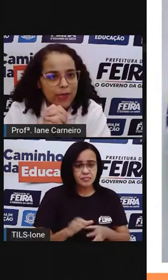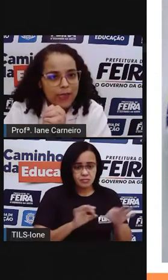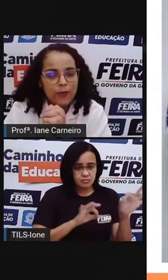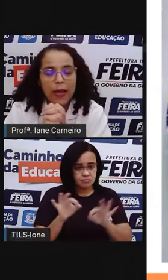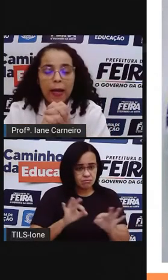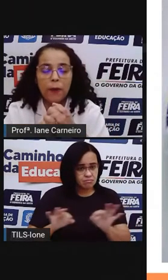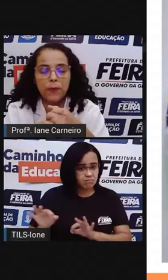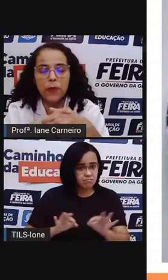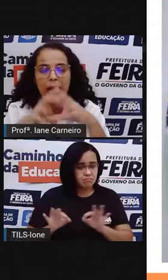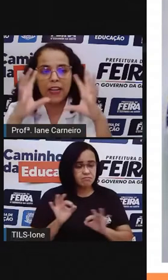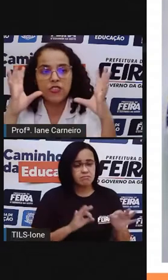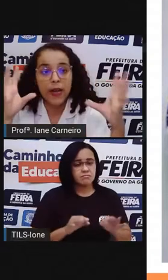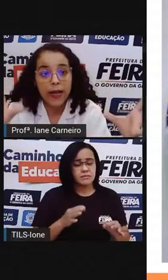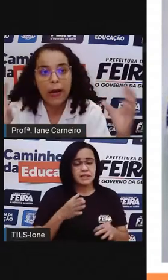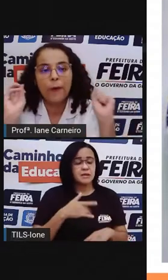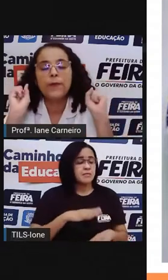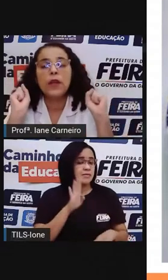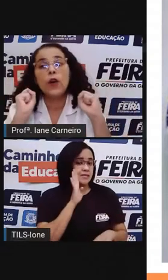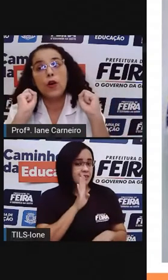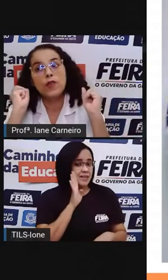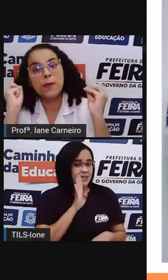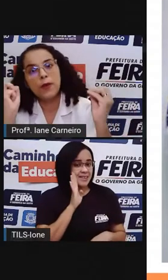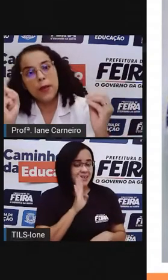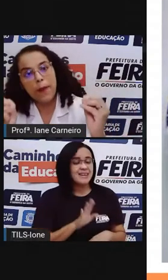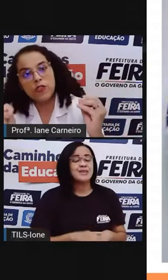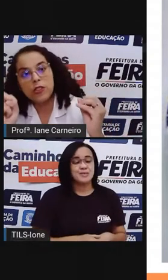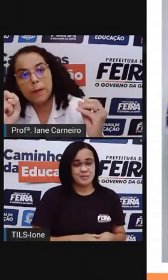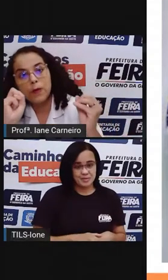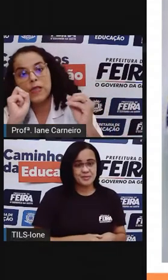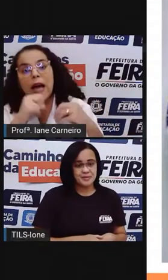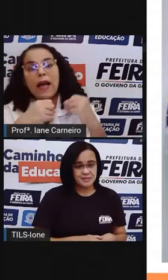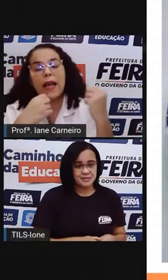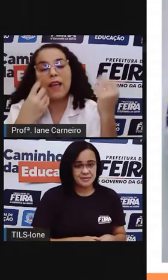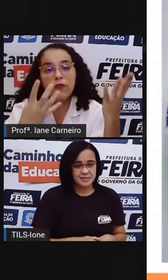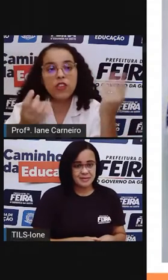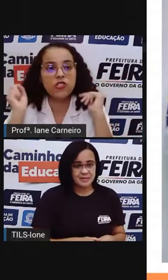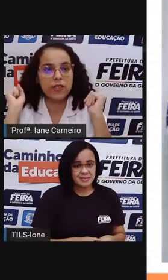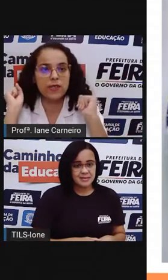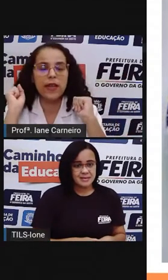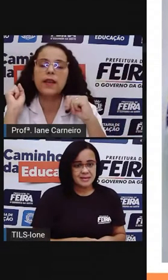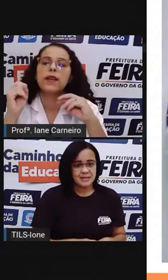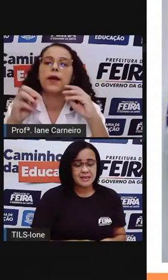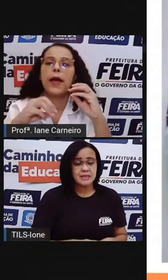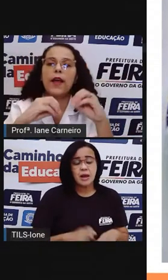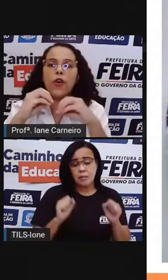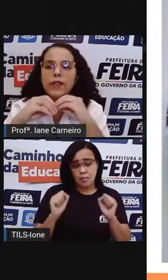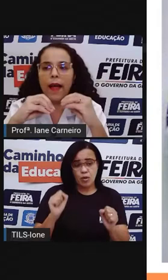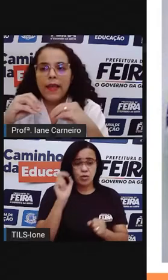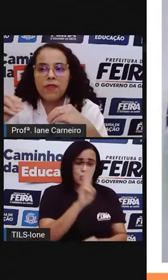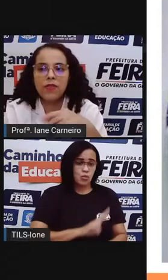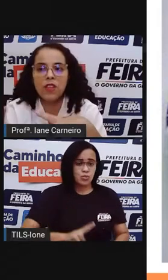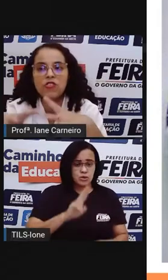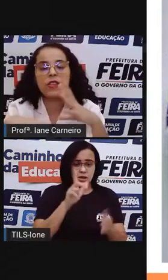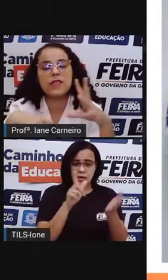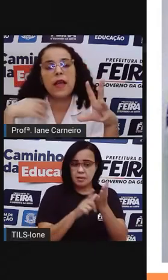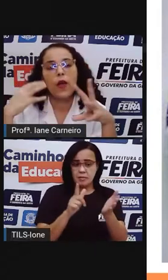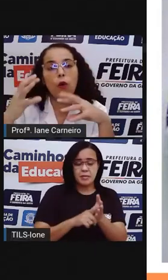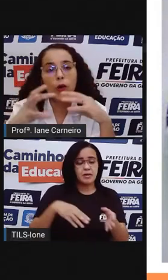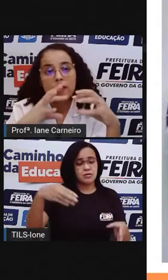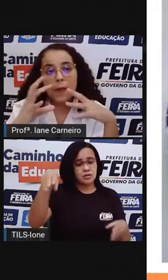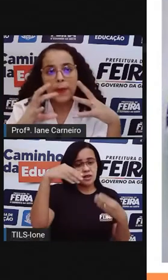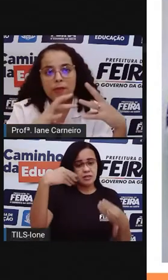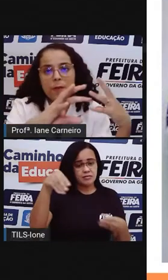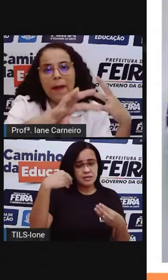um desenho legal, uma arte legal. Ou você pode também usar revistas, né? Recortar aí revistas,